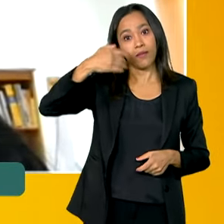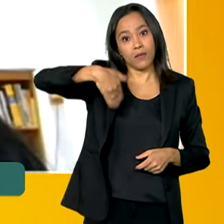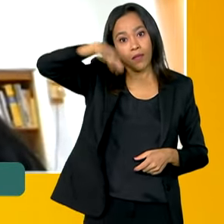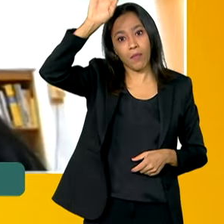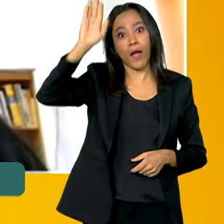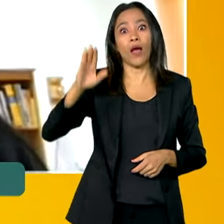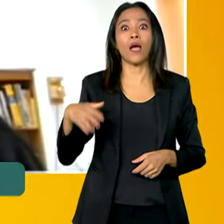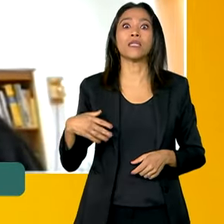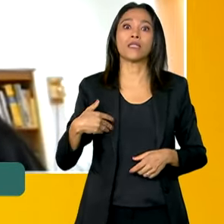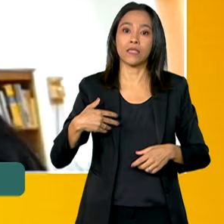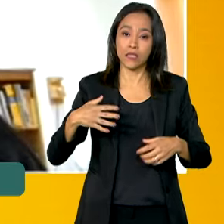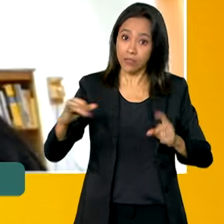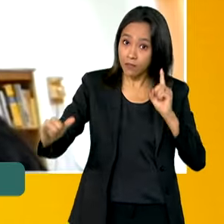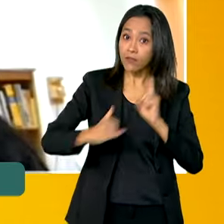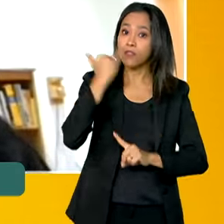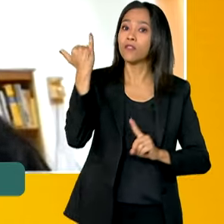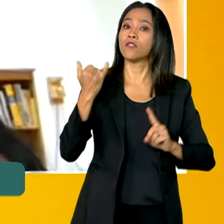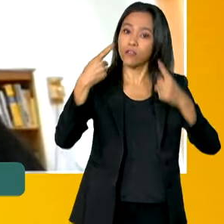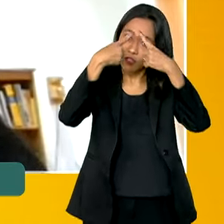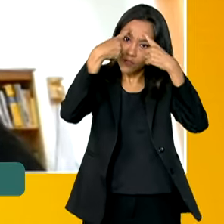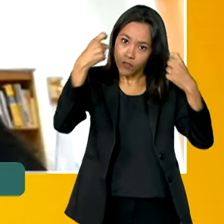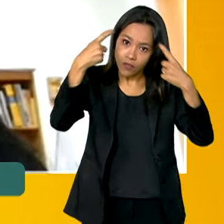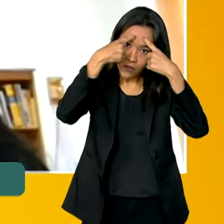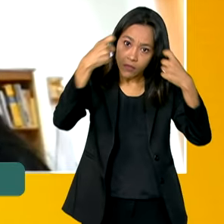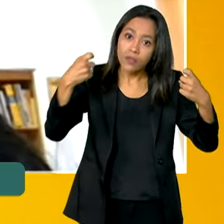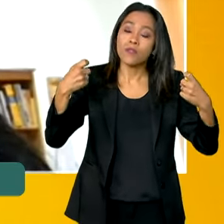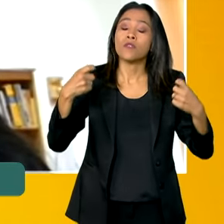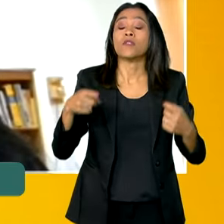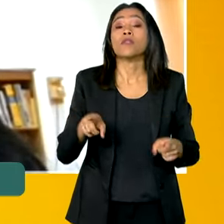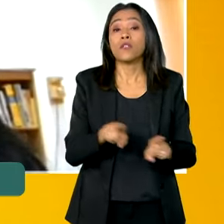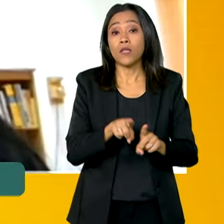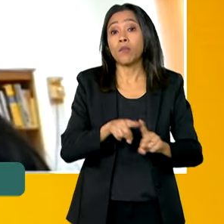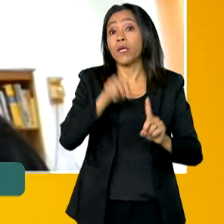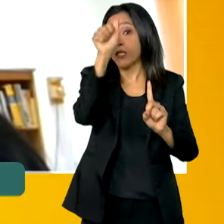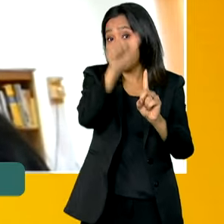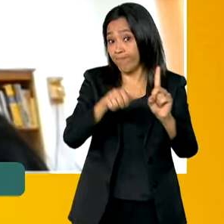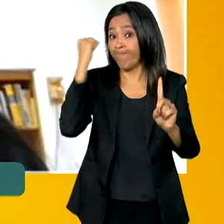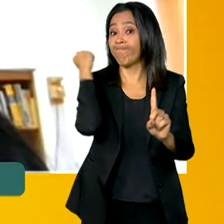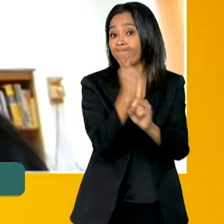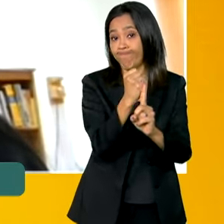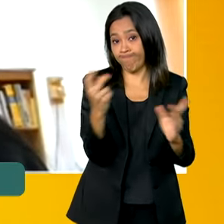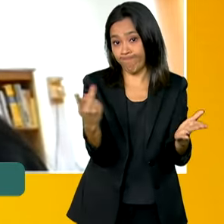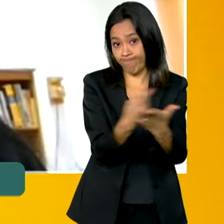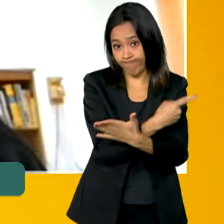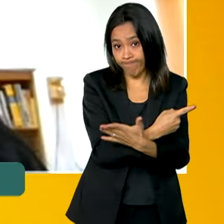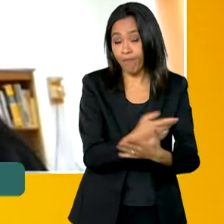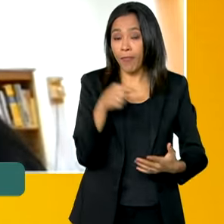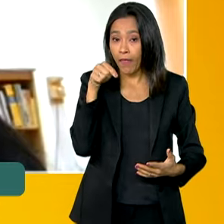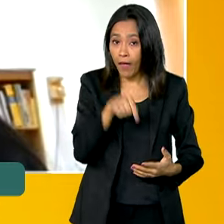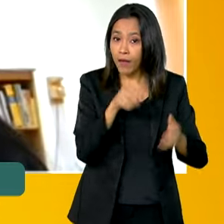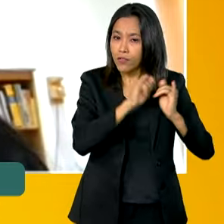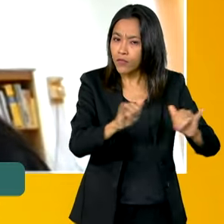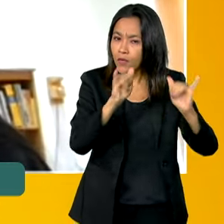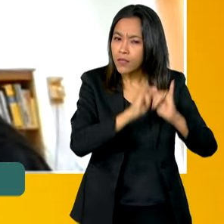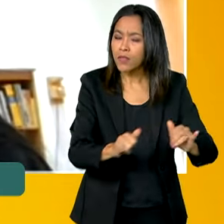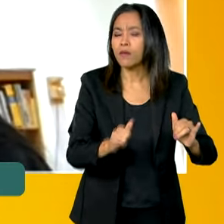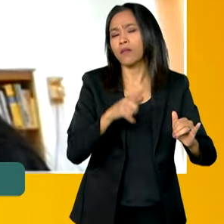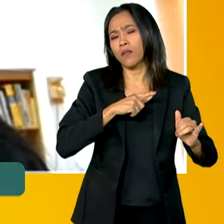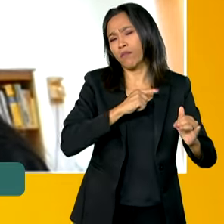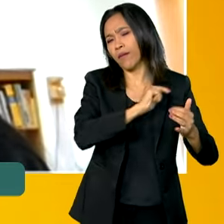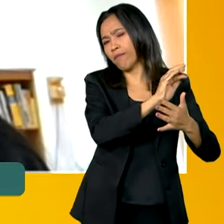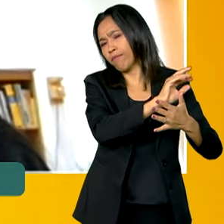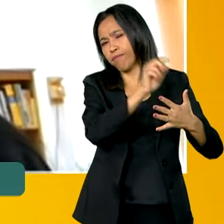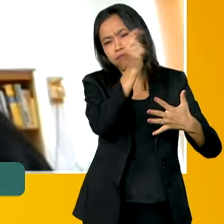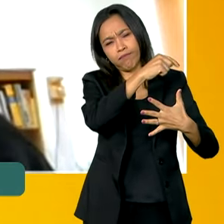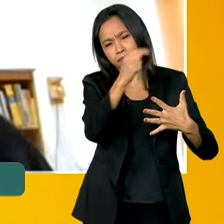afetadas pelos índices de violência e pelos índices de feminicídio. Então, é uma campanha que inicia com uma série de ações do governo